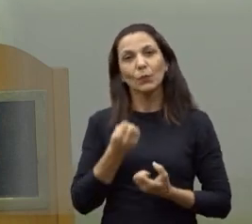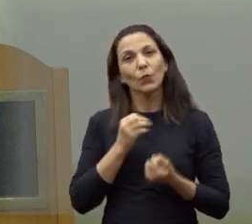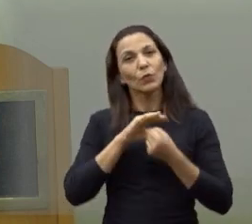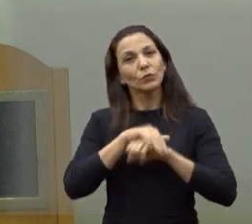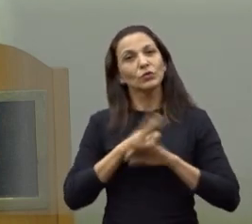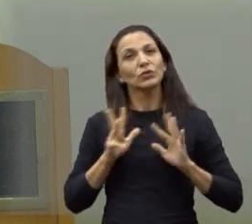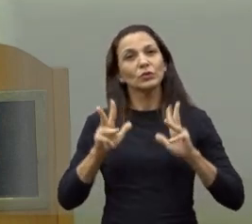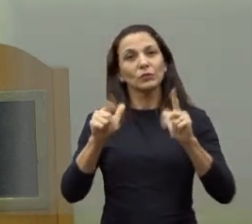noite a todos aí. Obrigado.